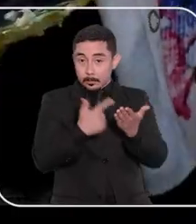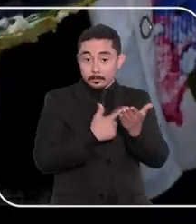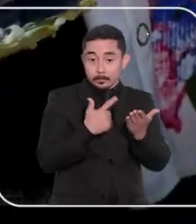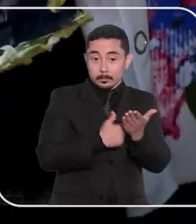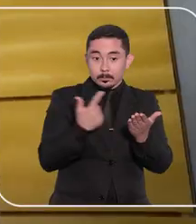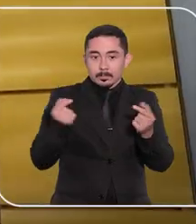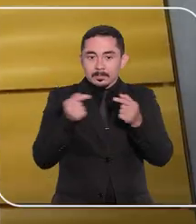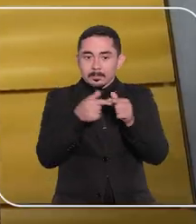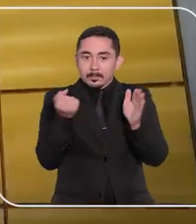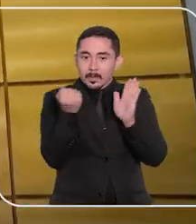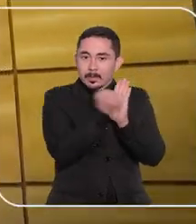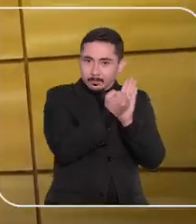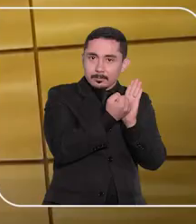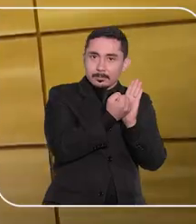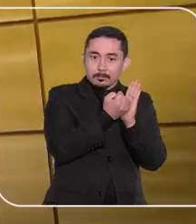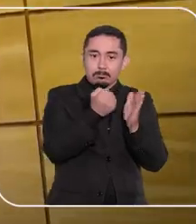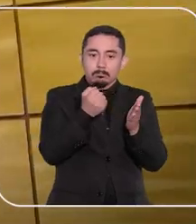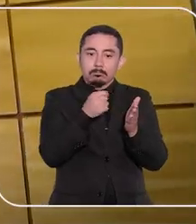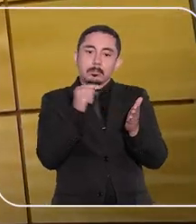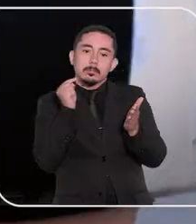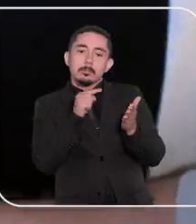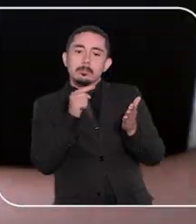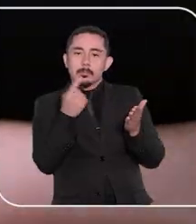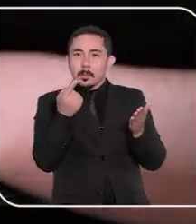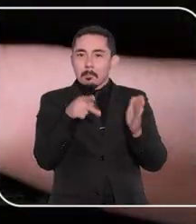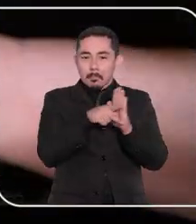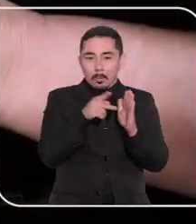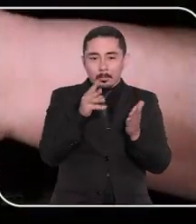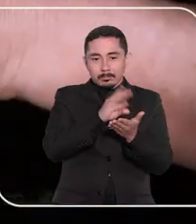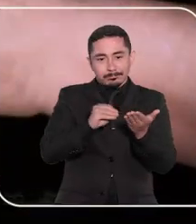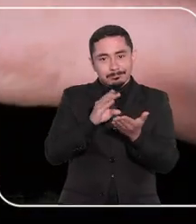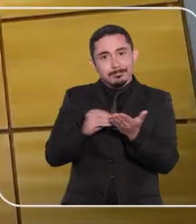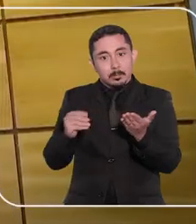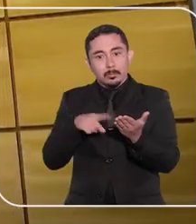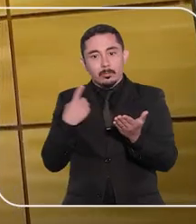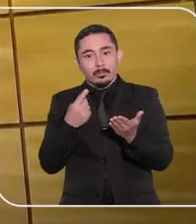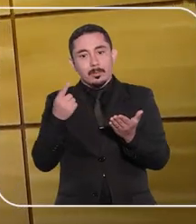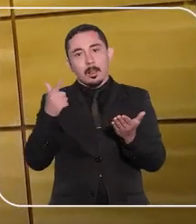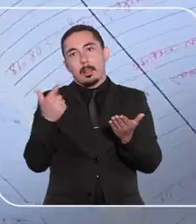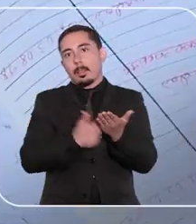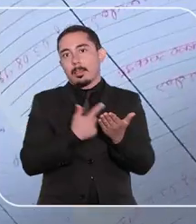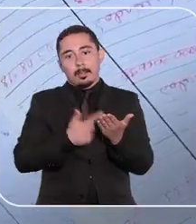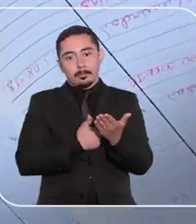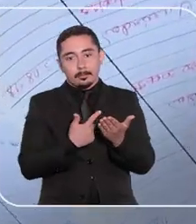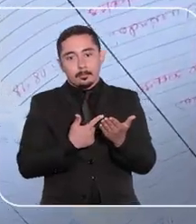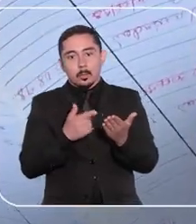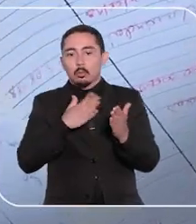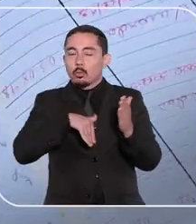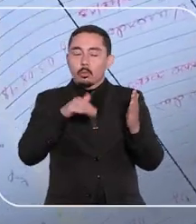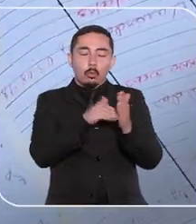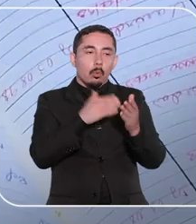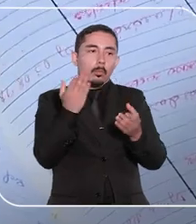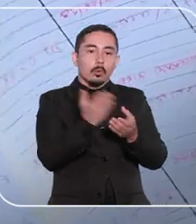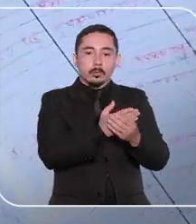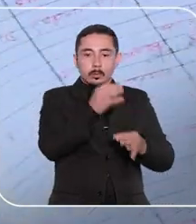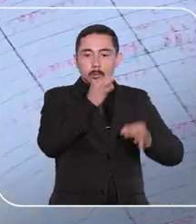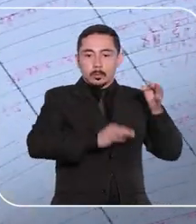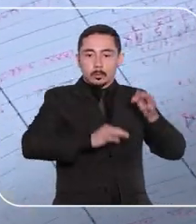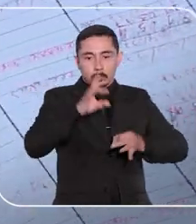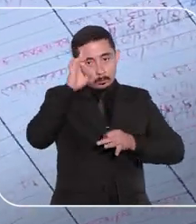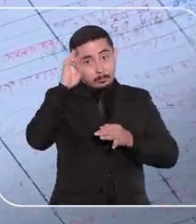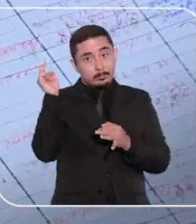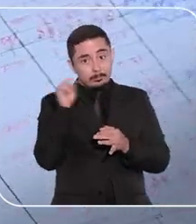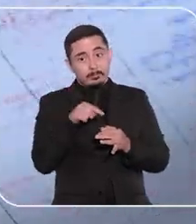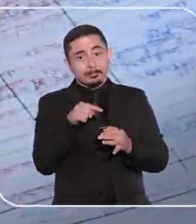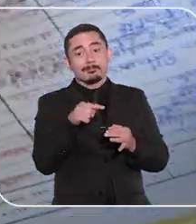Esse livro ele é registro de notas saquegráficas mas nós denominávamos de livrão. Todos os processos que foram julgados